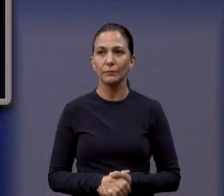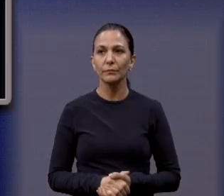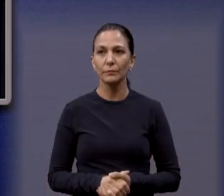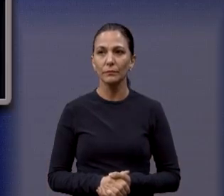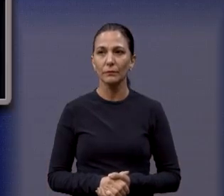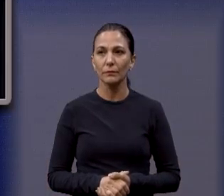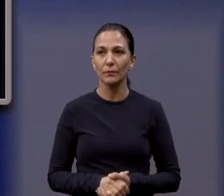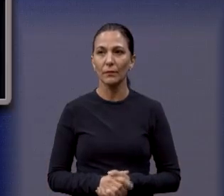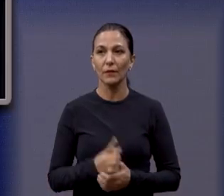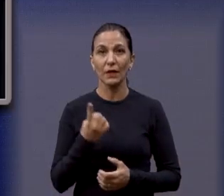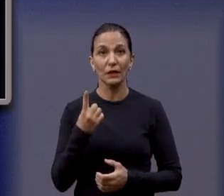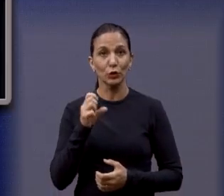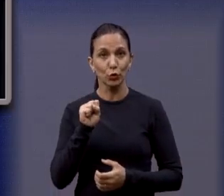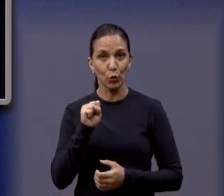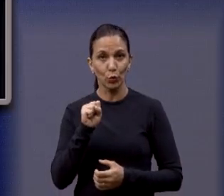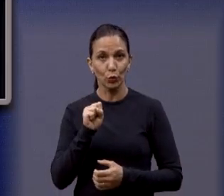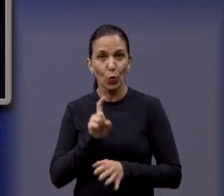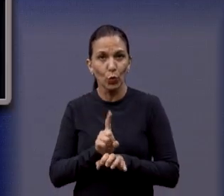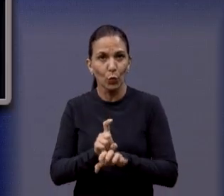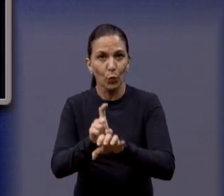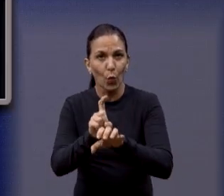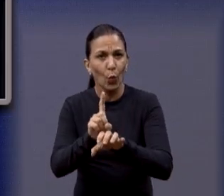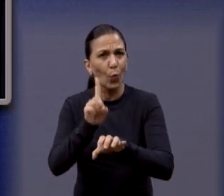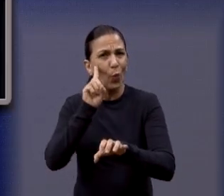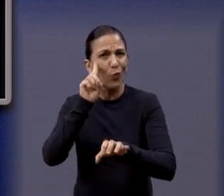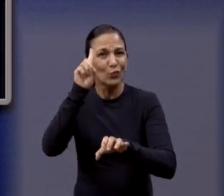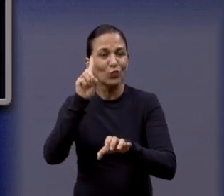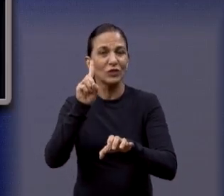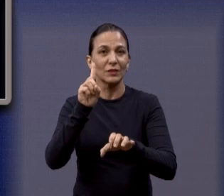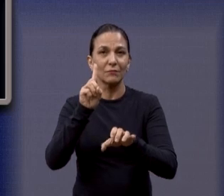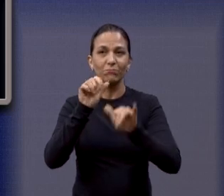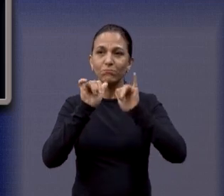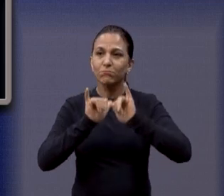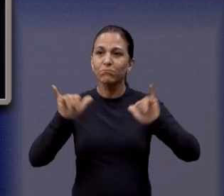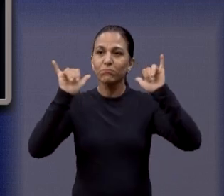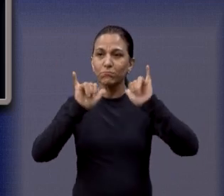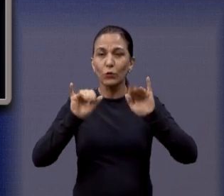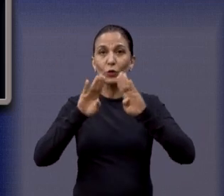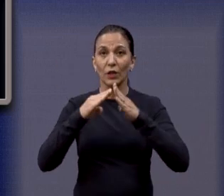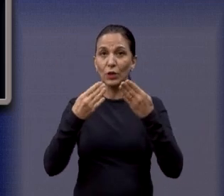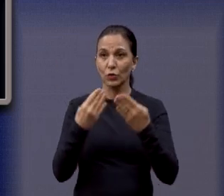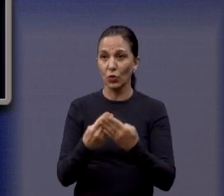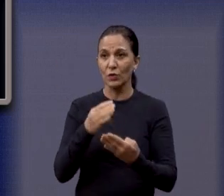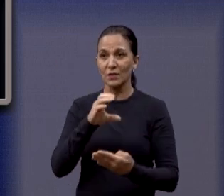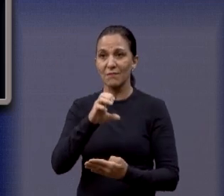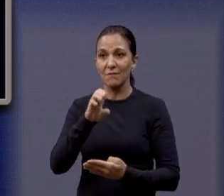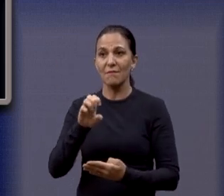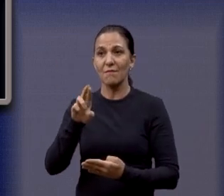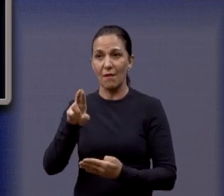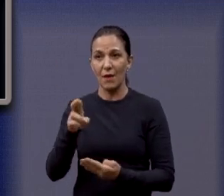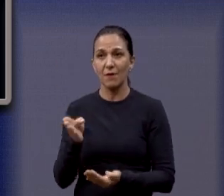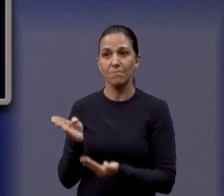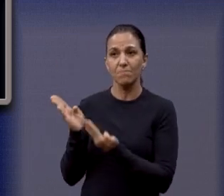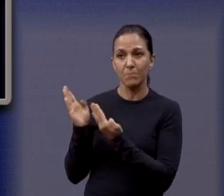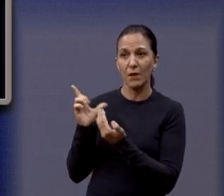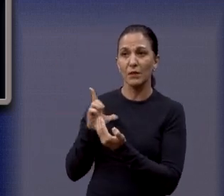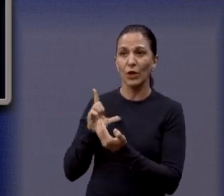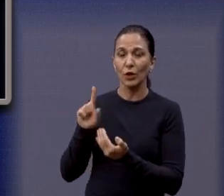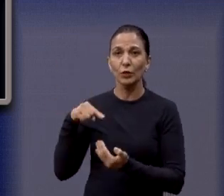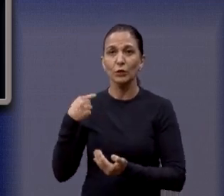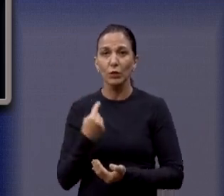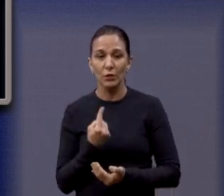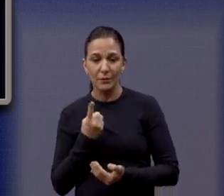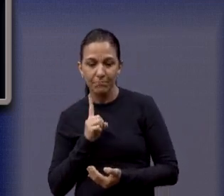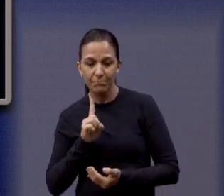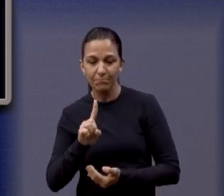18 escorpiões em um dia, essa foi a matéria da Cidade ON sobre essa escola aqui, CR Padre Mário Cavaretti Filho e nós viemos